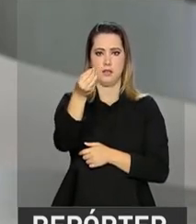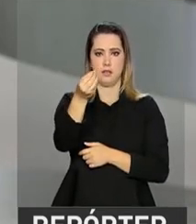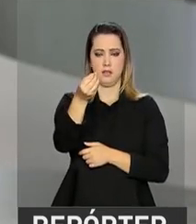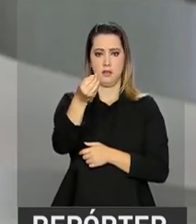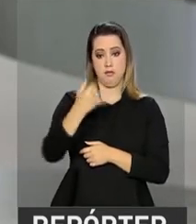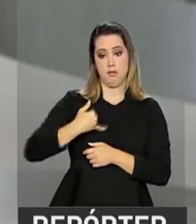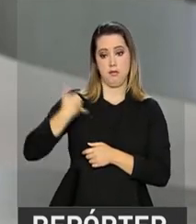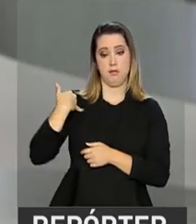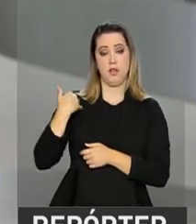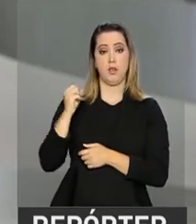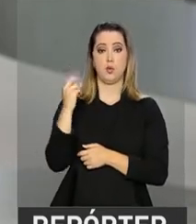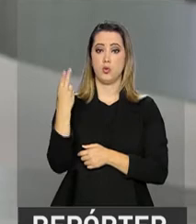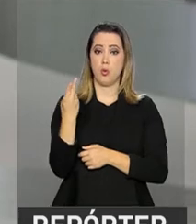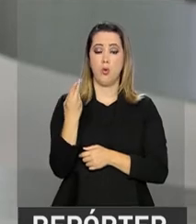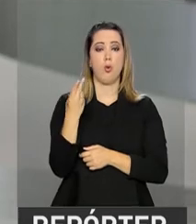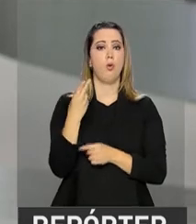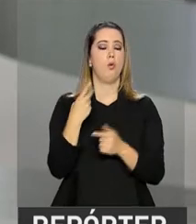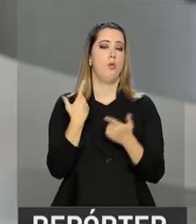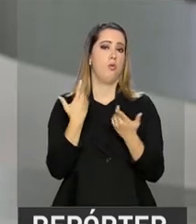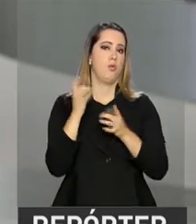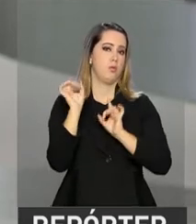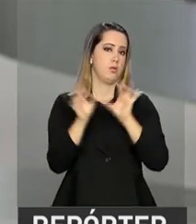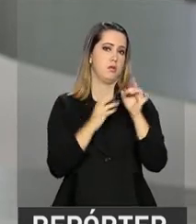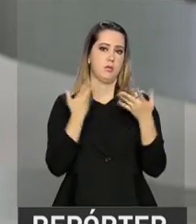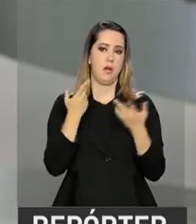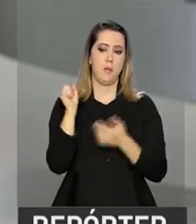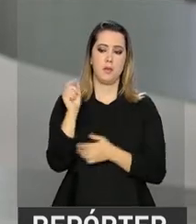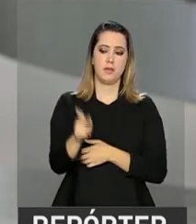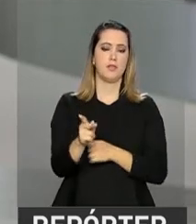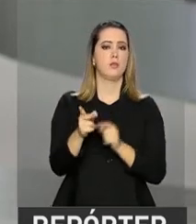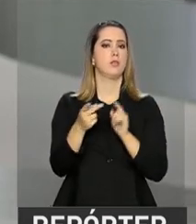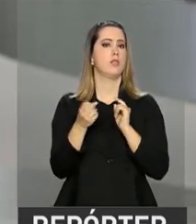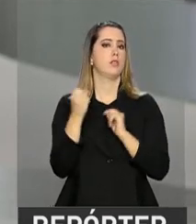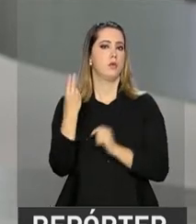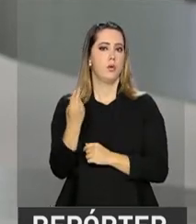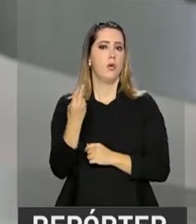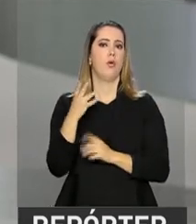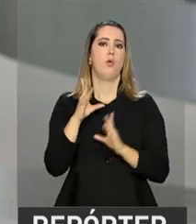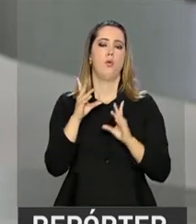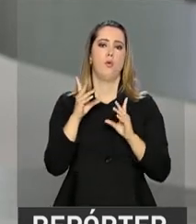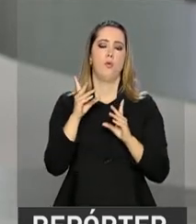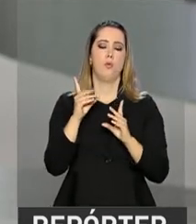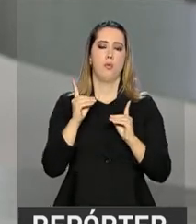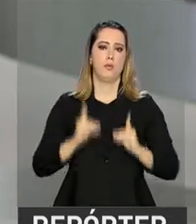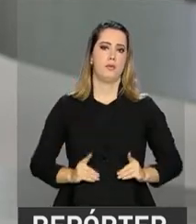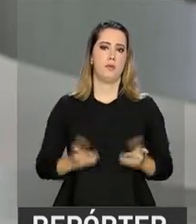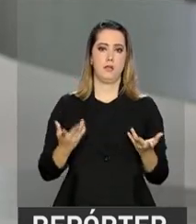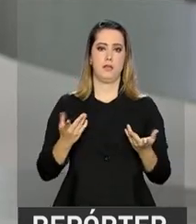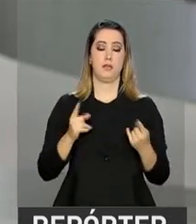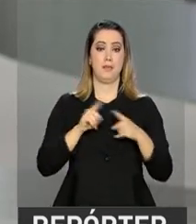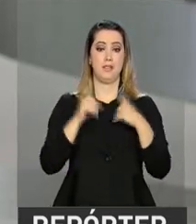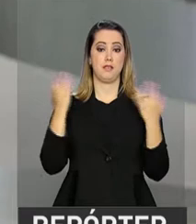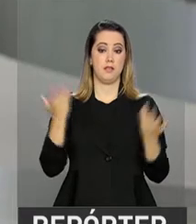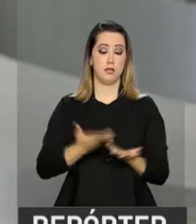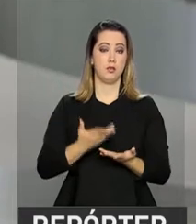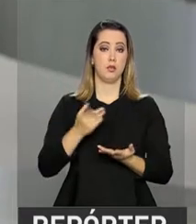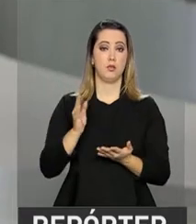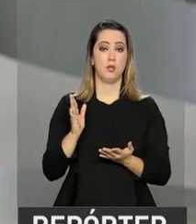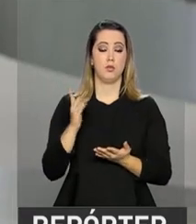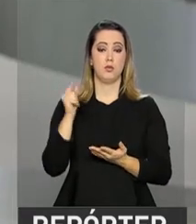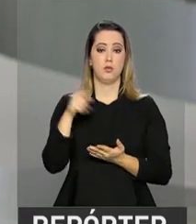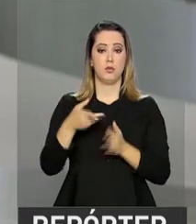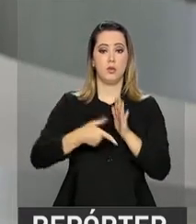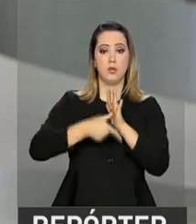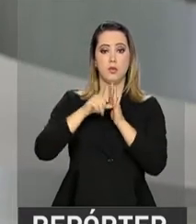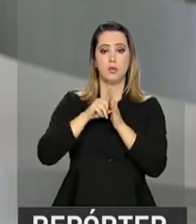então em situações específicas, como aposentadoria por idade ou por invalidez. Mas, partir de agora, serão